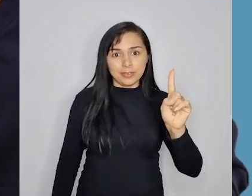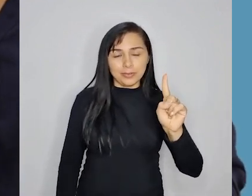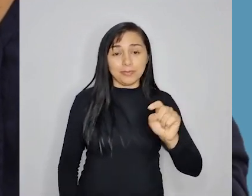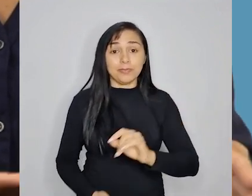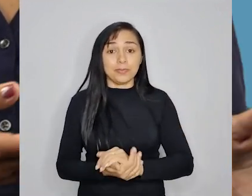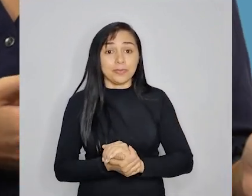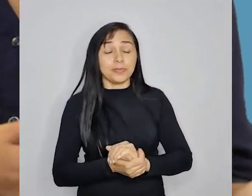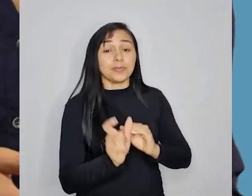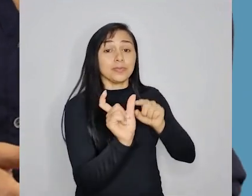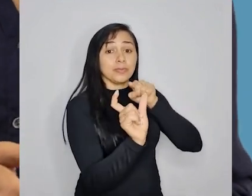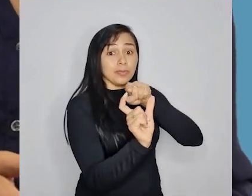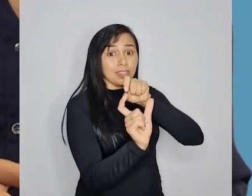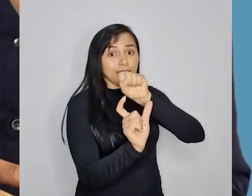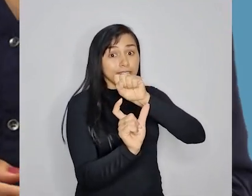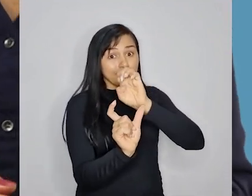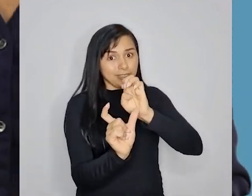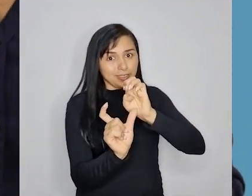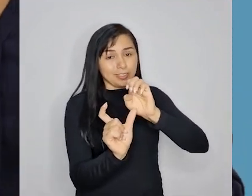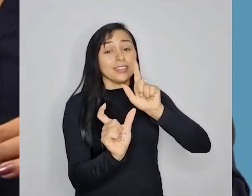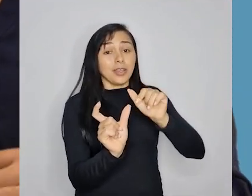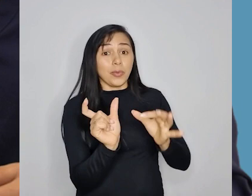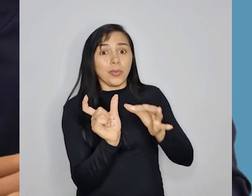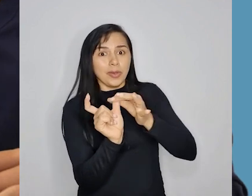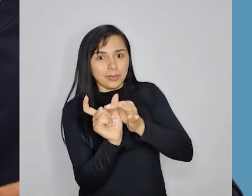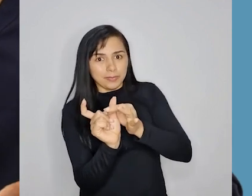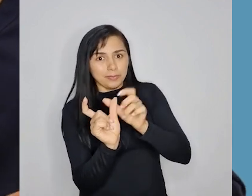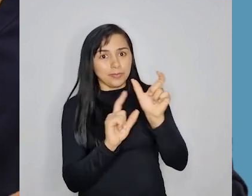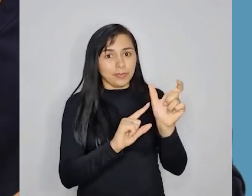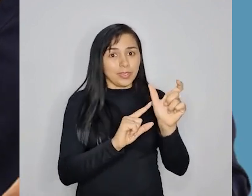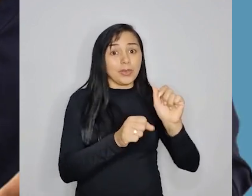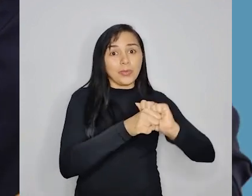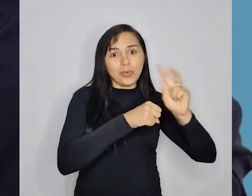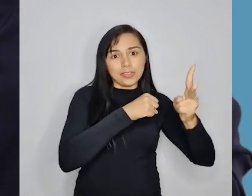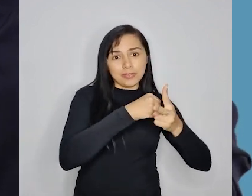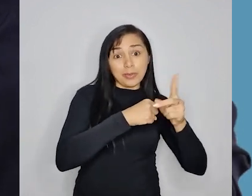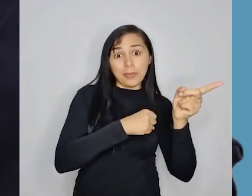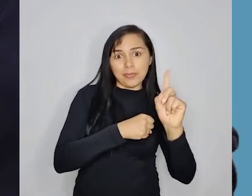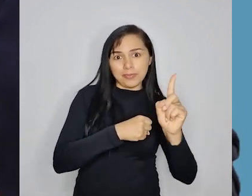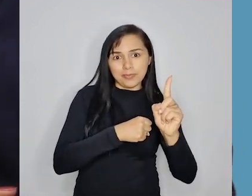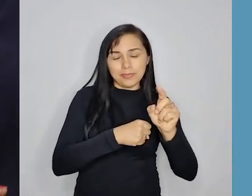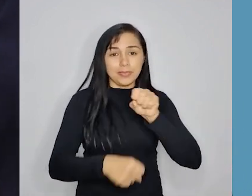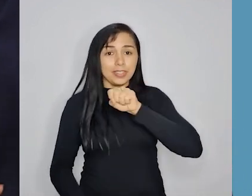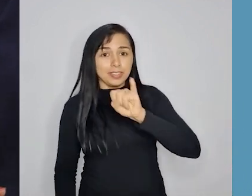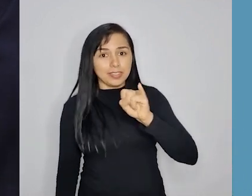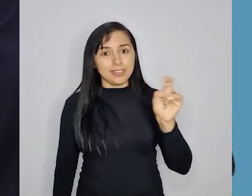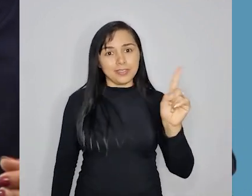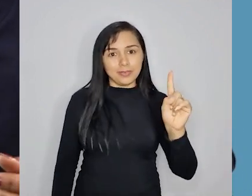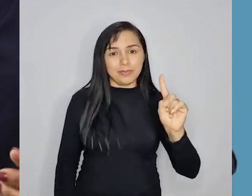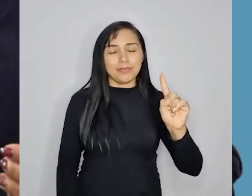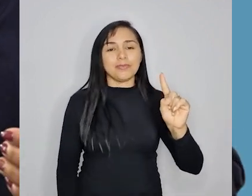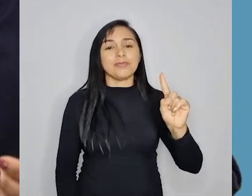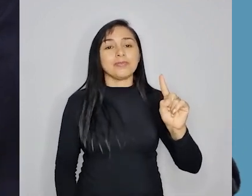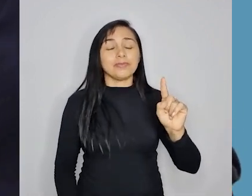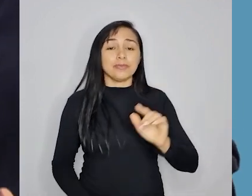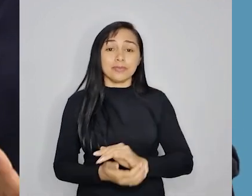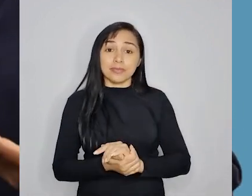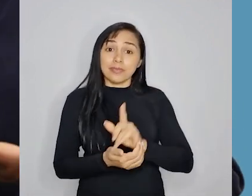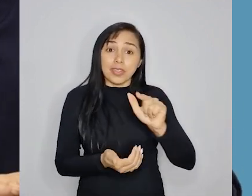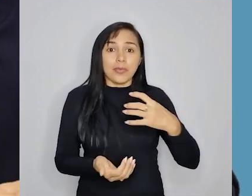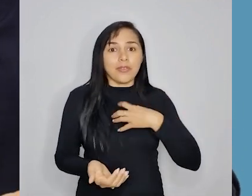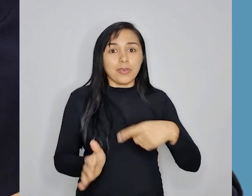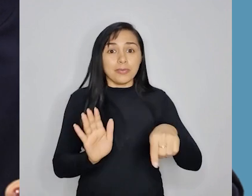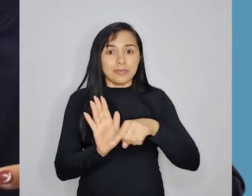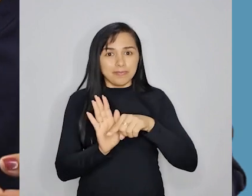formada pela conjunção se e o advérbio não. É o sinônimo de caso não, ou seja, ela é a